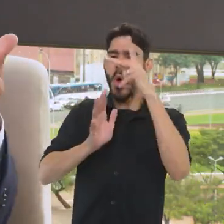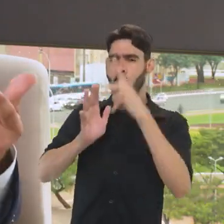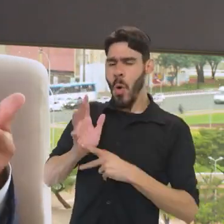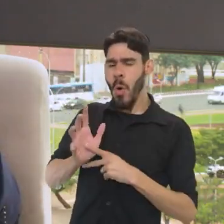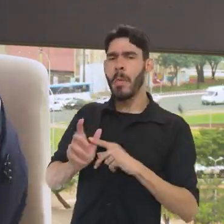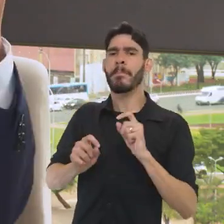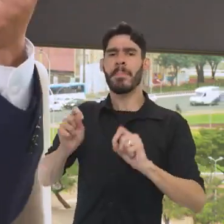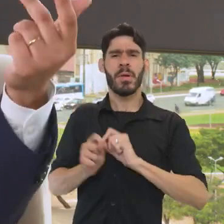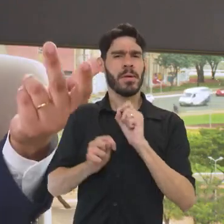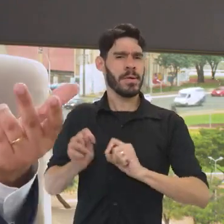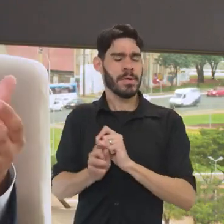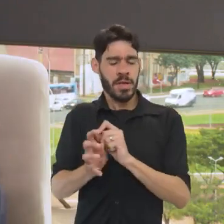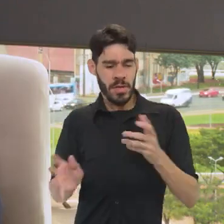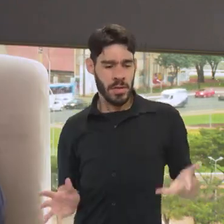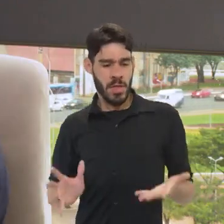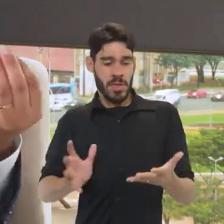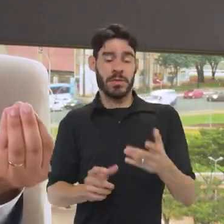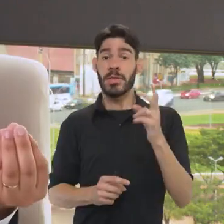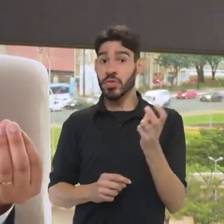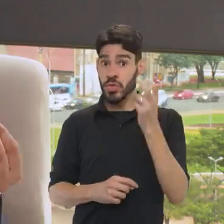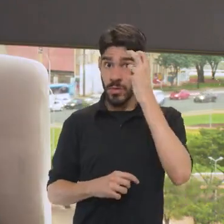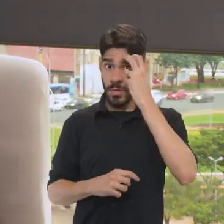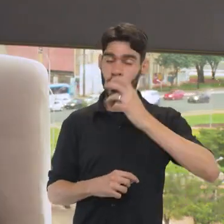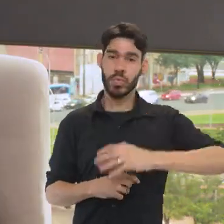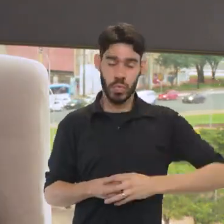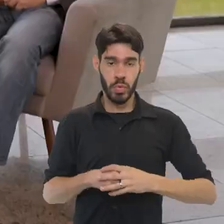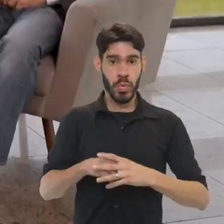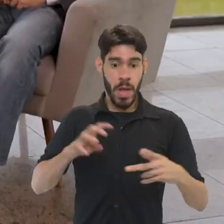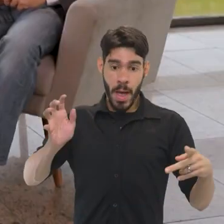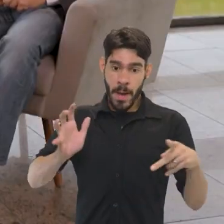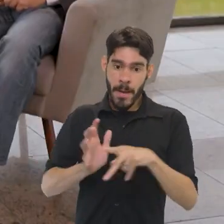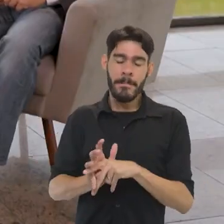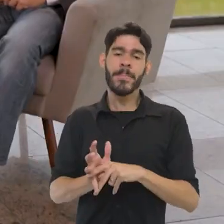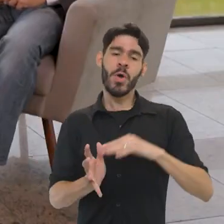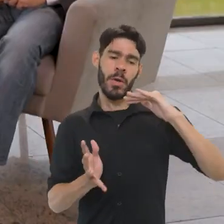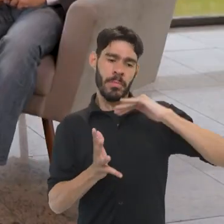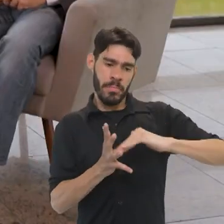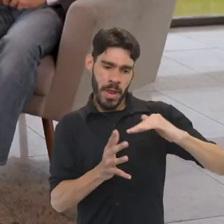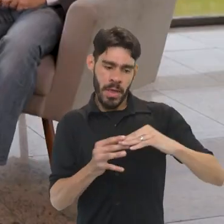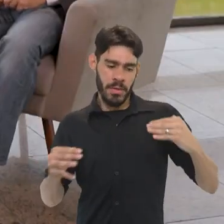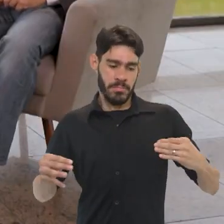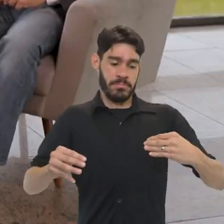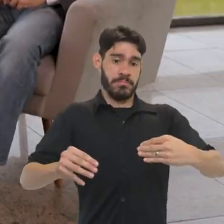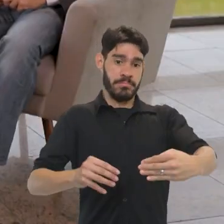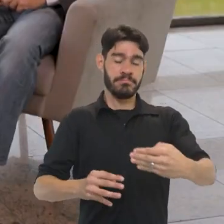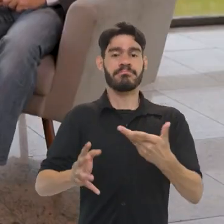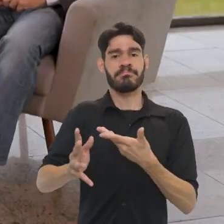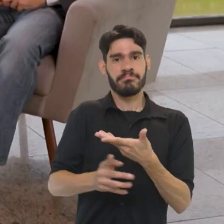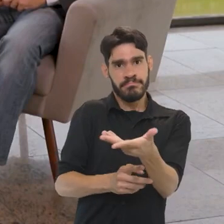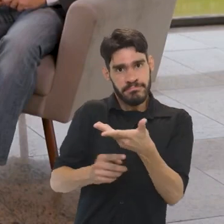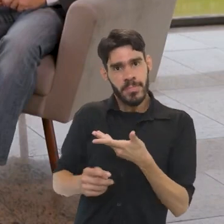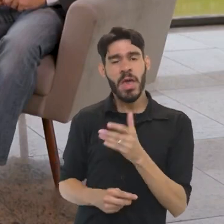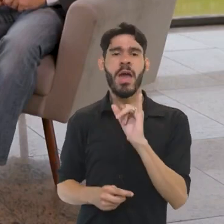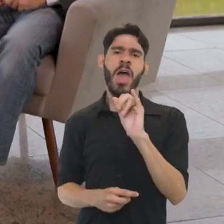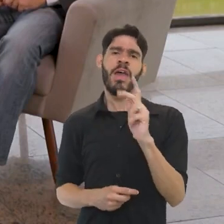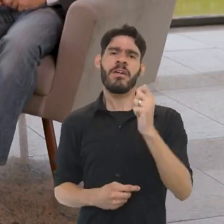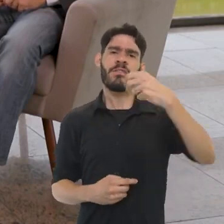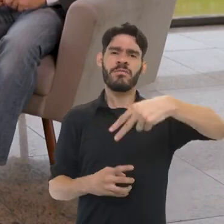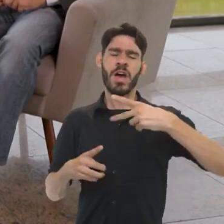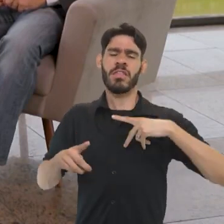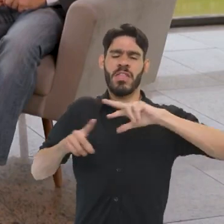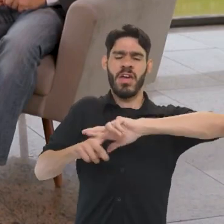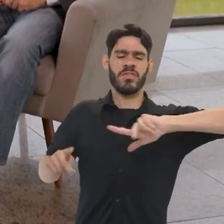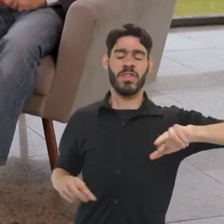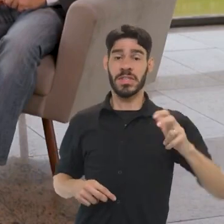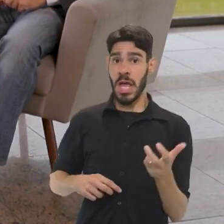os programas de incentivo à cultura. As próprias secretarias do Ministério interagem muito com IFAM